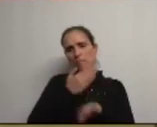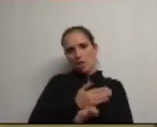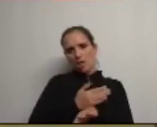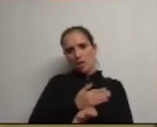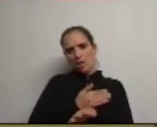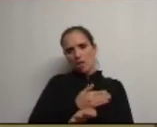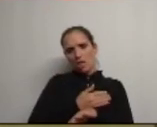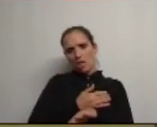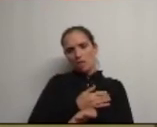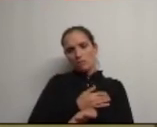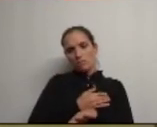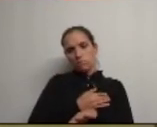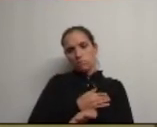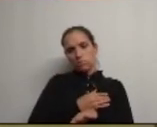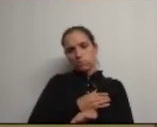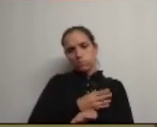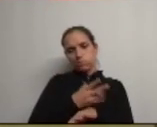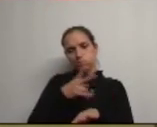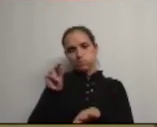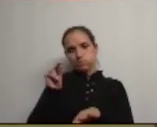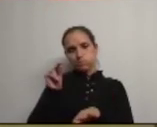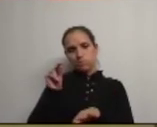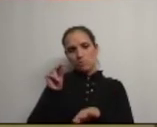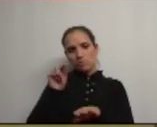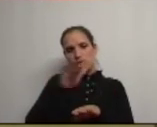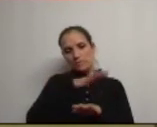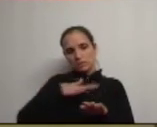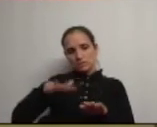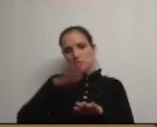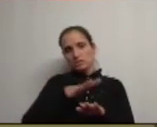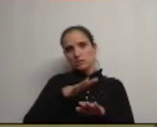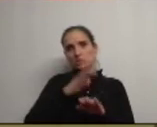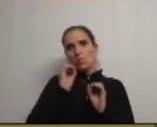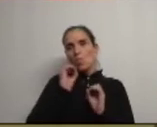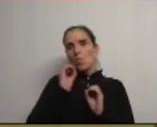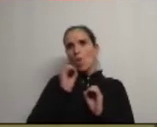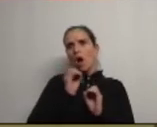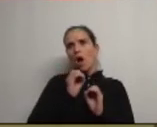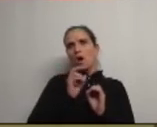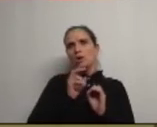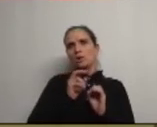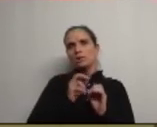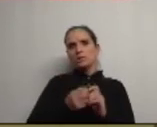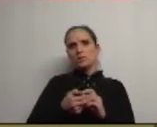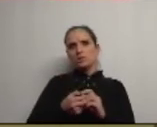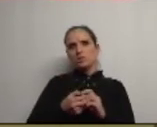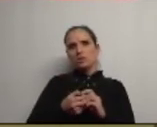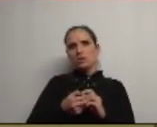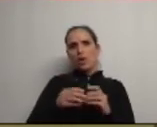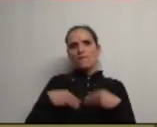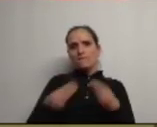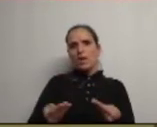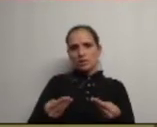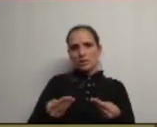não na rede global não temos não temos portanto oferta